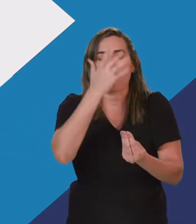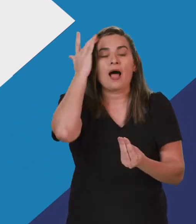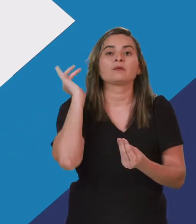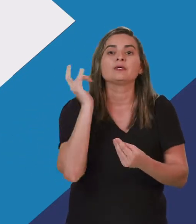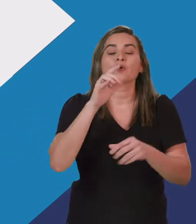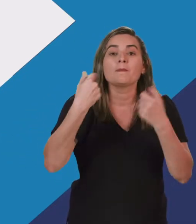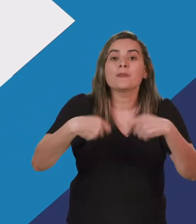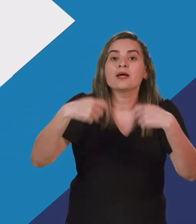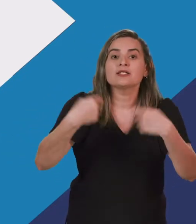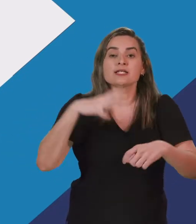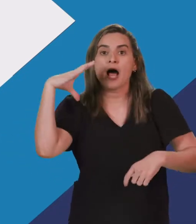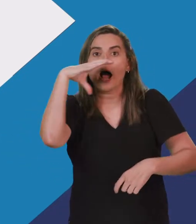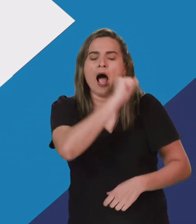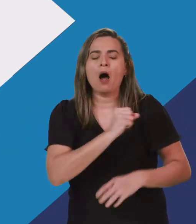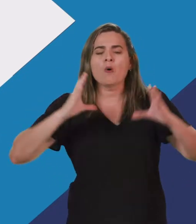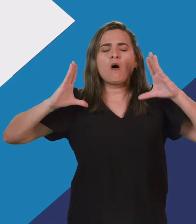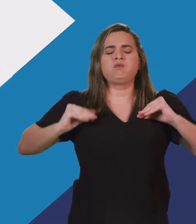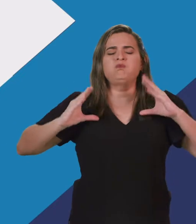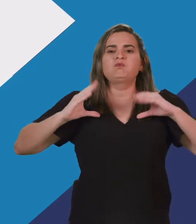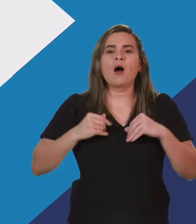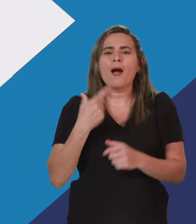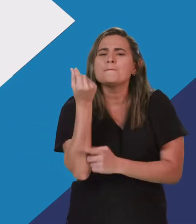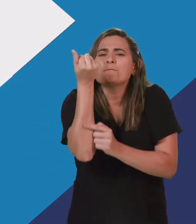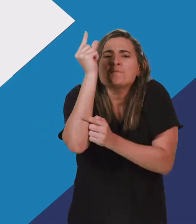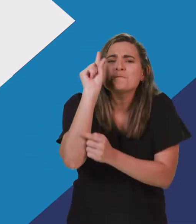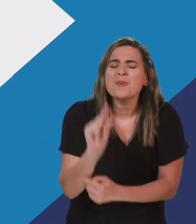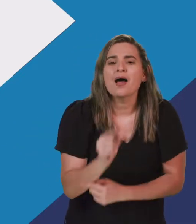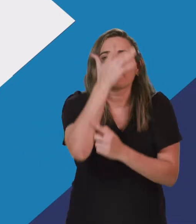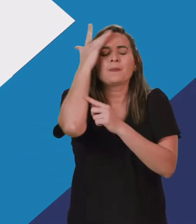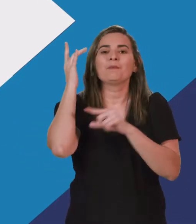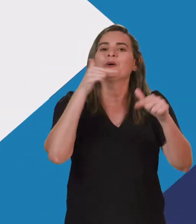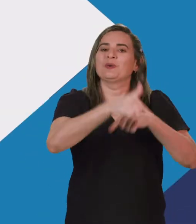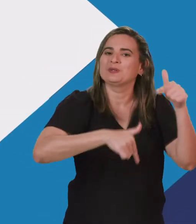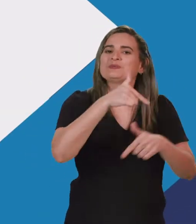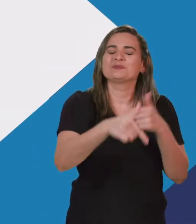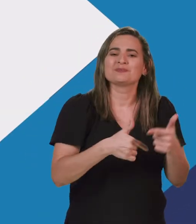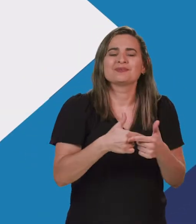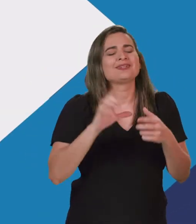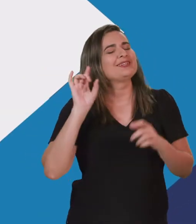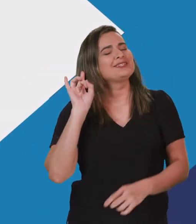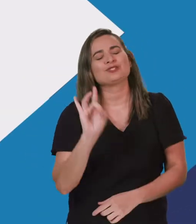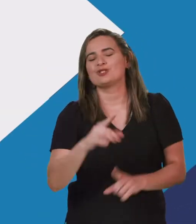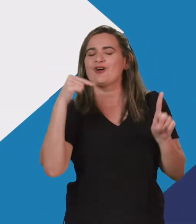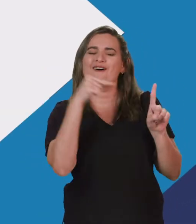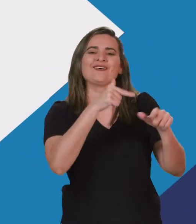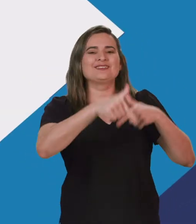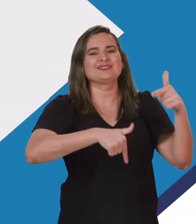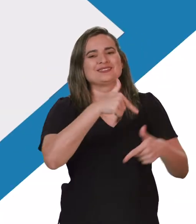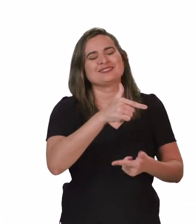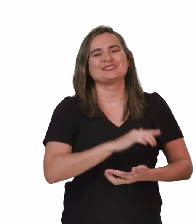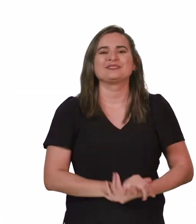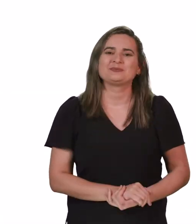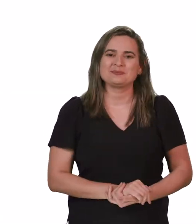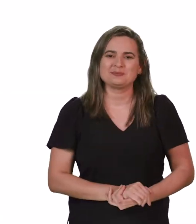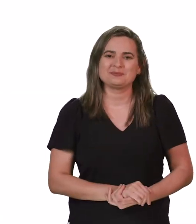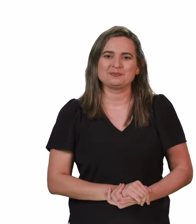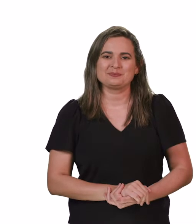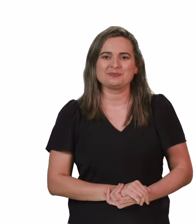mais ágil, mais confortável e mais barato para os trabalhadores. E isso só Rogério fez.